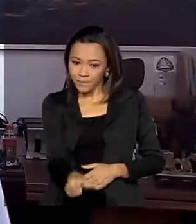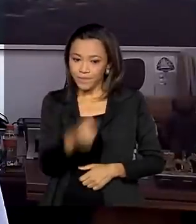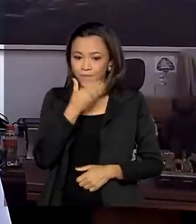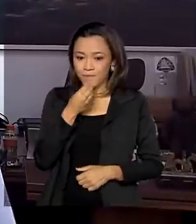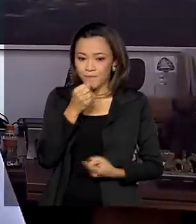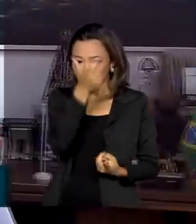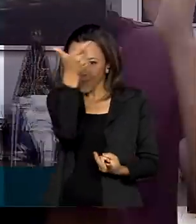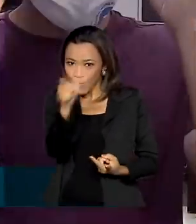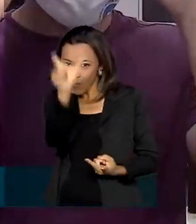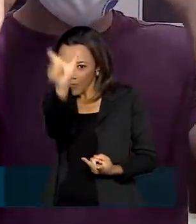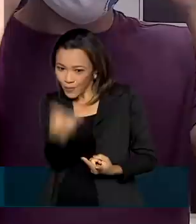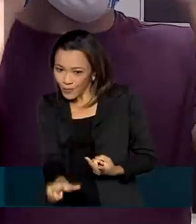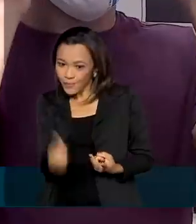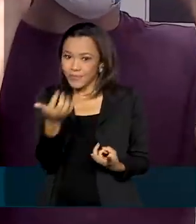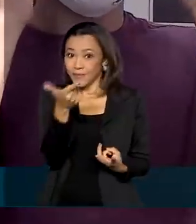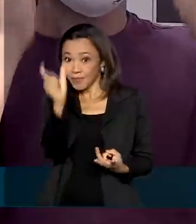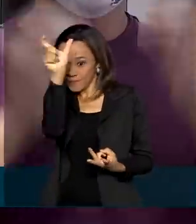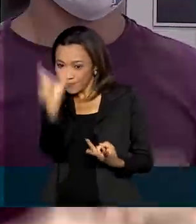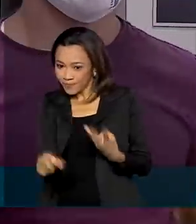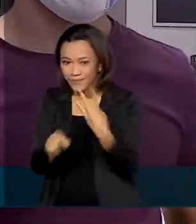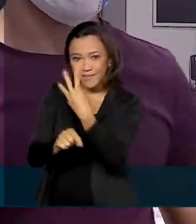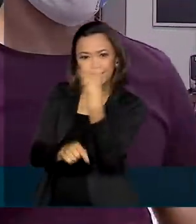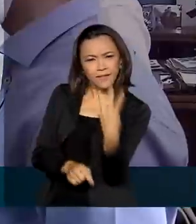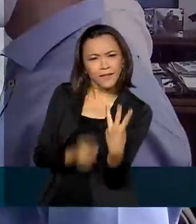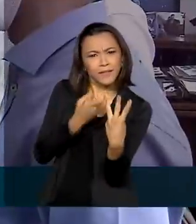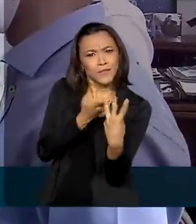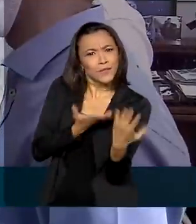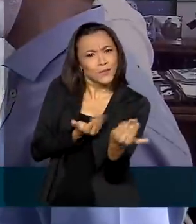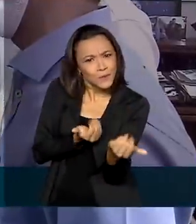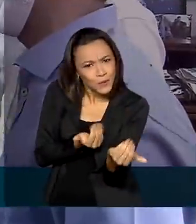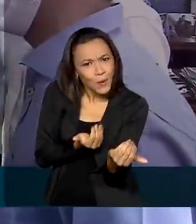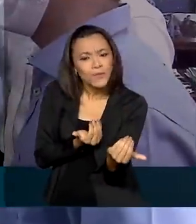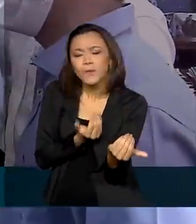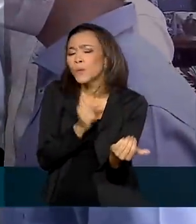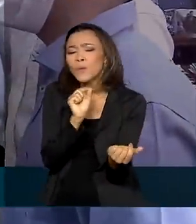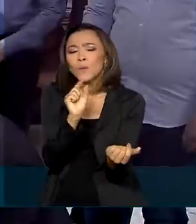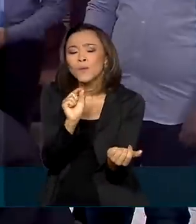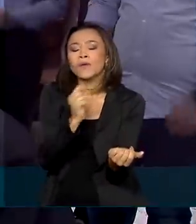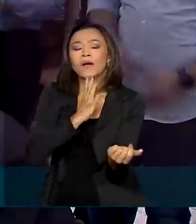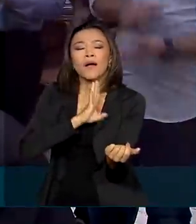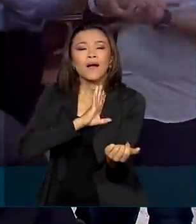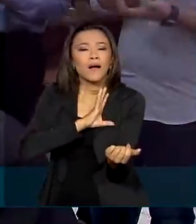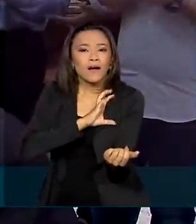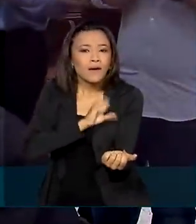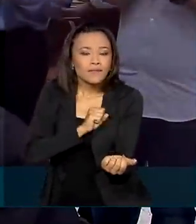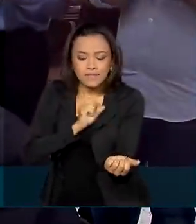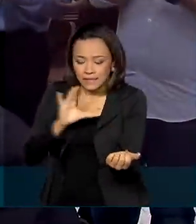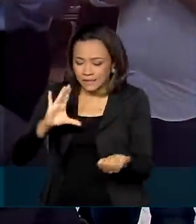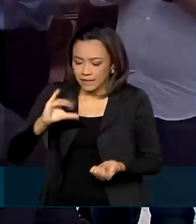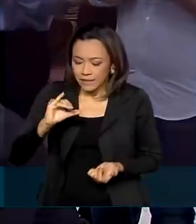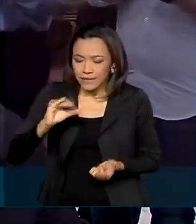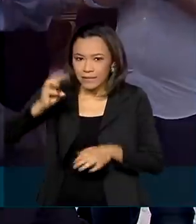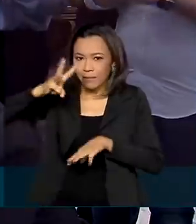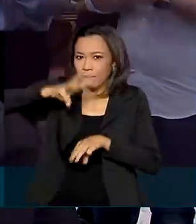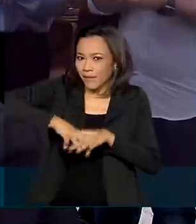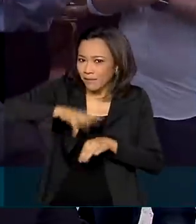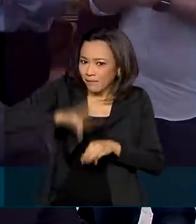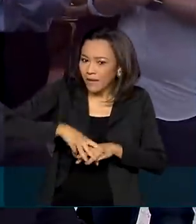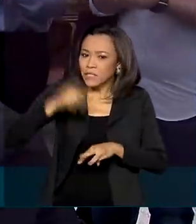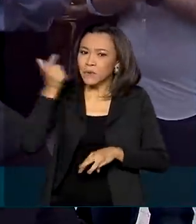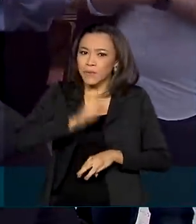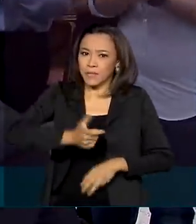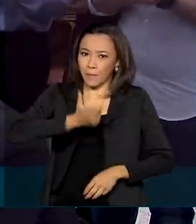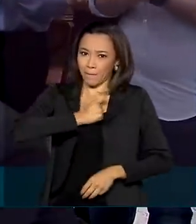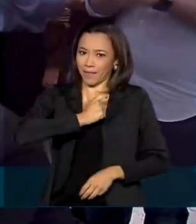Guilherme, Guilhermo, Pablo. Três jovens que têm em comum o gosto pelas ciências exatas e medalhas